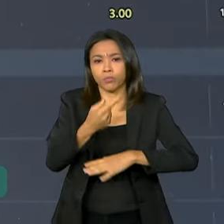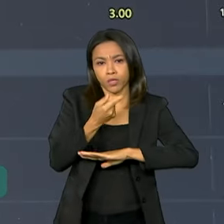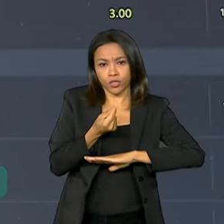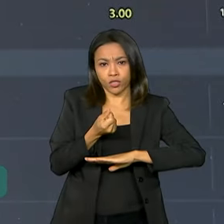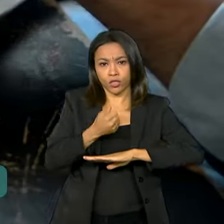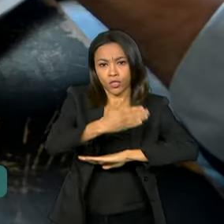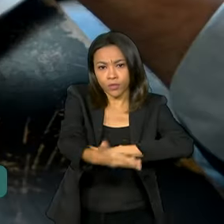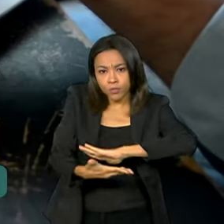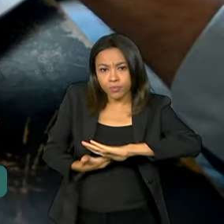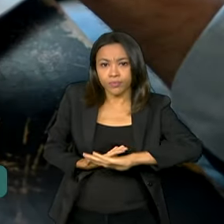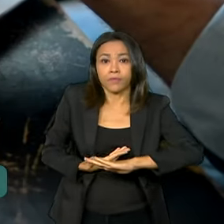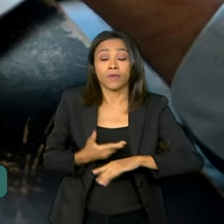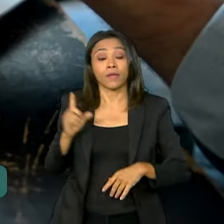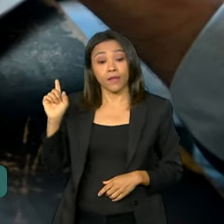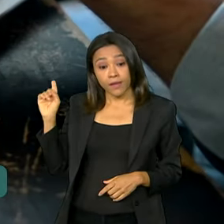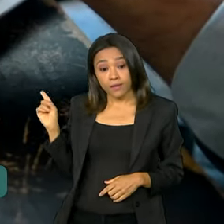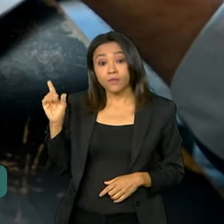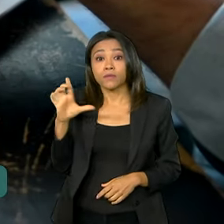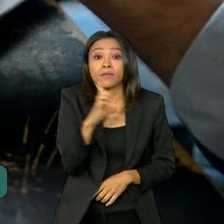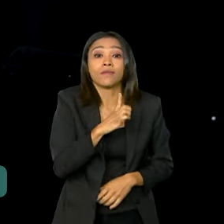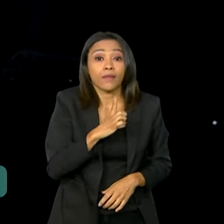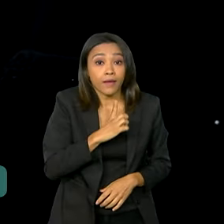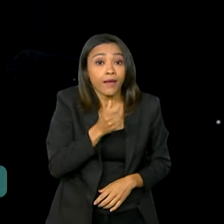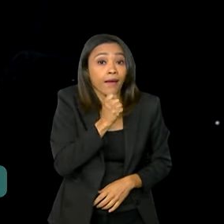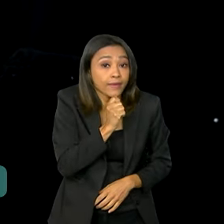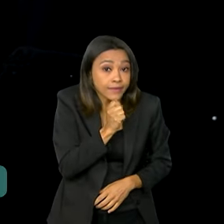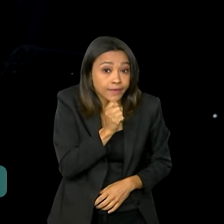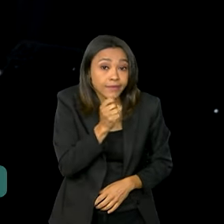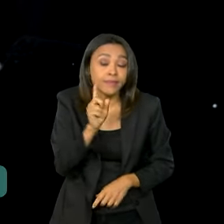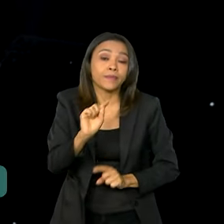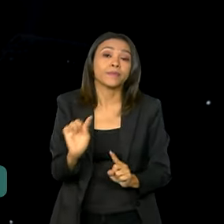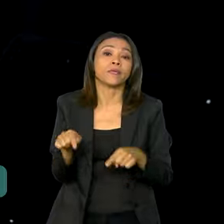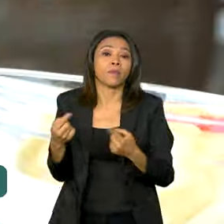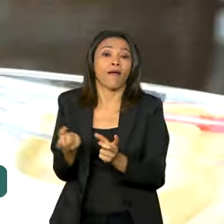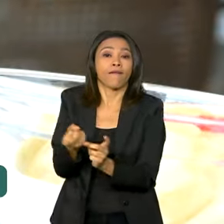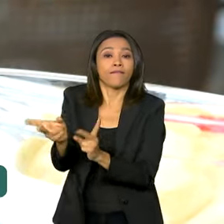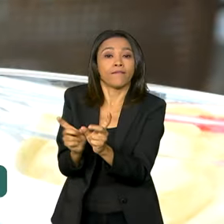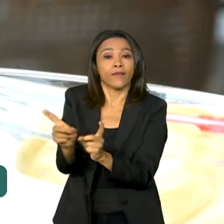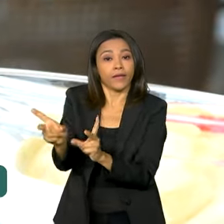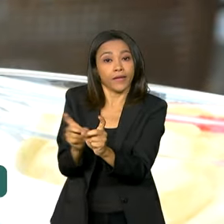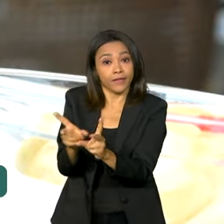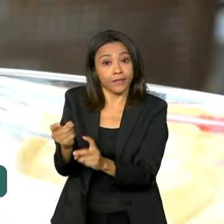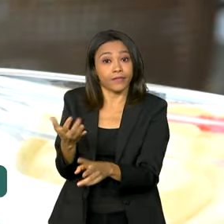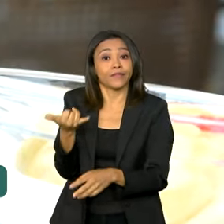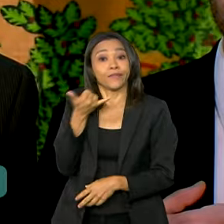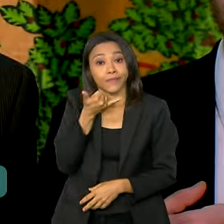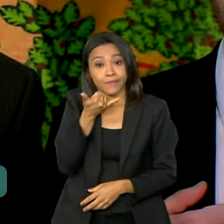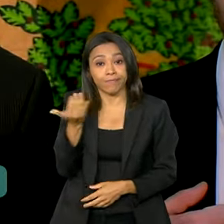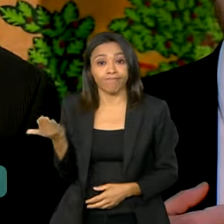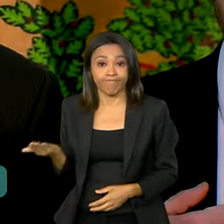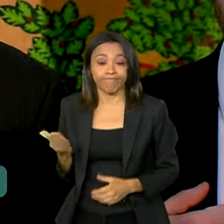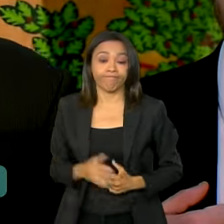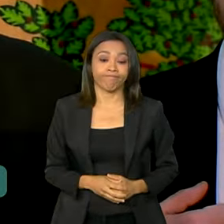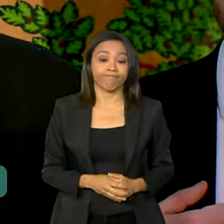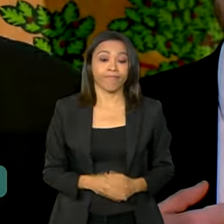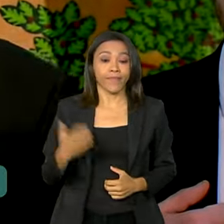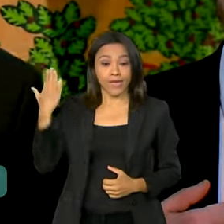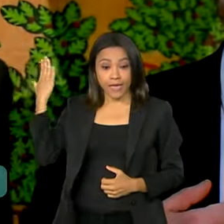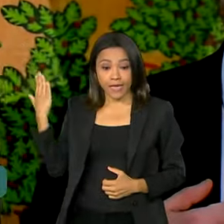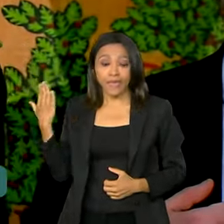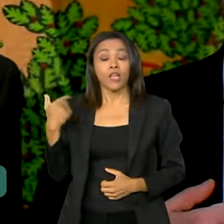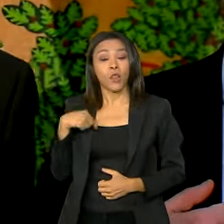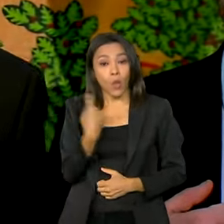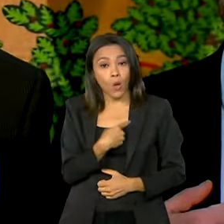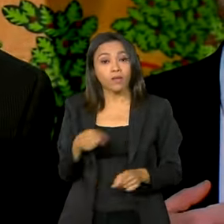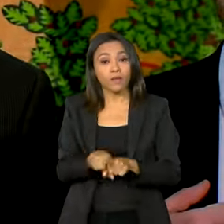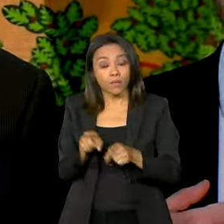online. A apuração envolve ainda a comercialização de celulares. Estamos também apurando